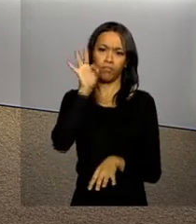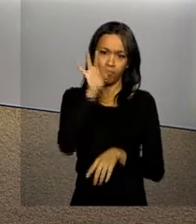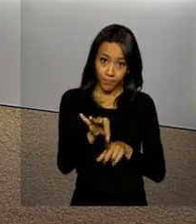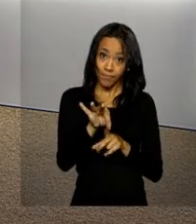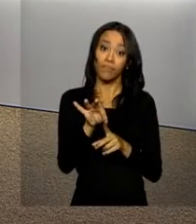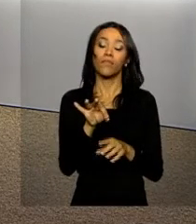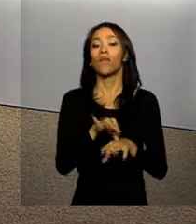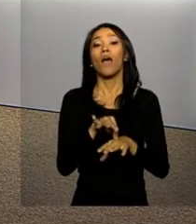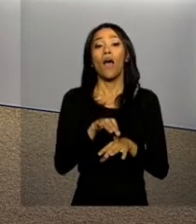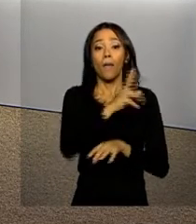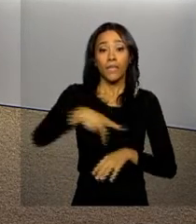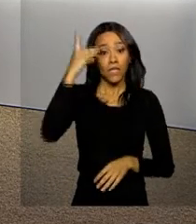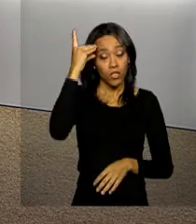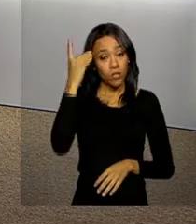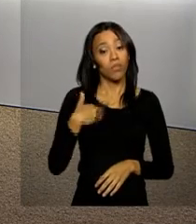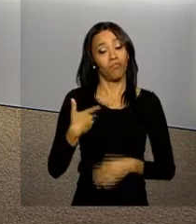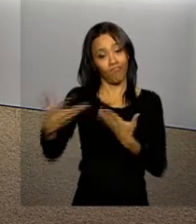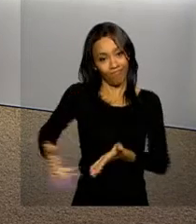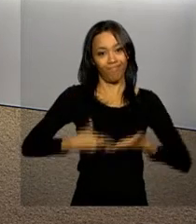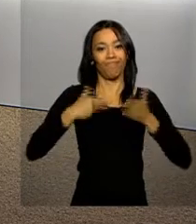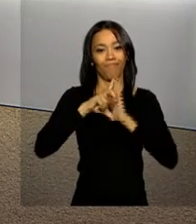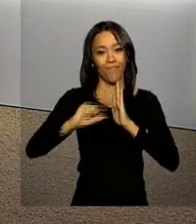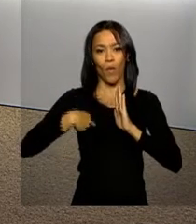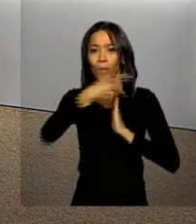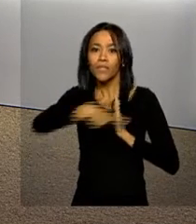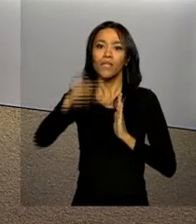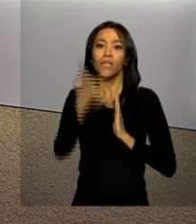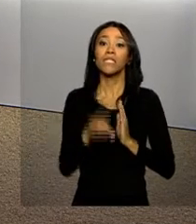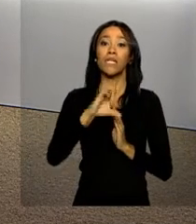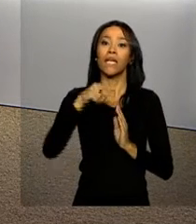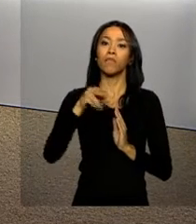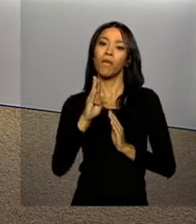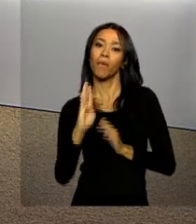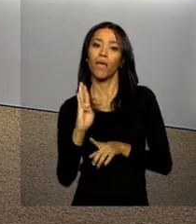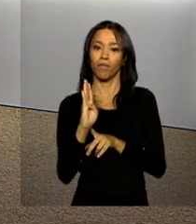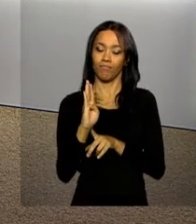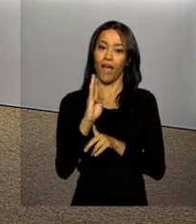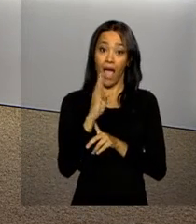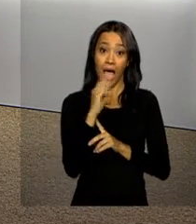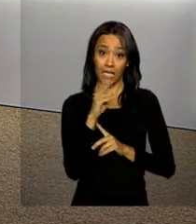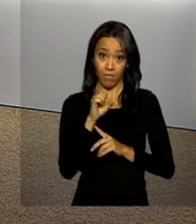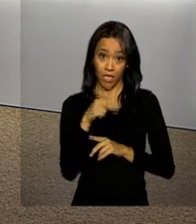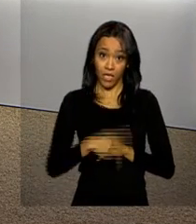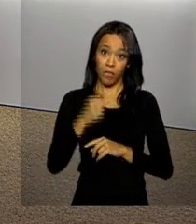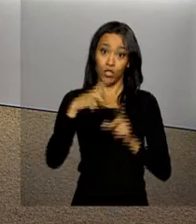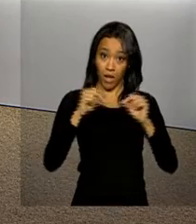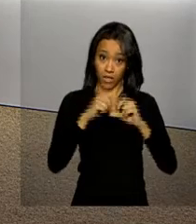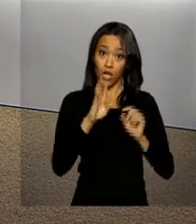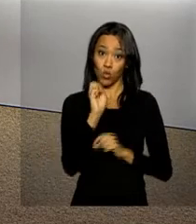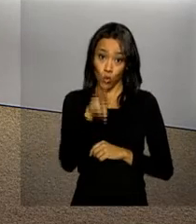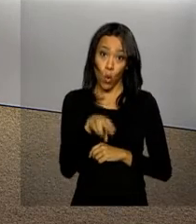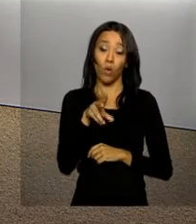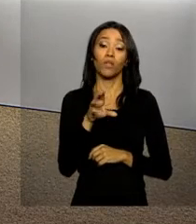A presidenta Dilma Rousseff recebeu no Palácio do Planalto o presidente da CNBB, o arcebispo de Brasília, Dom Sérgio da Rocha, que